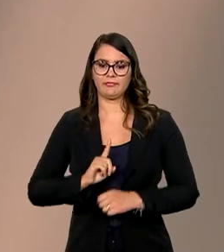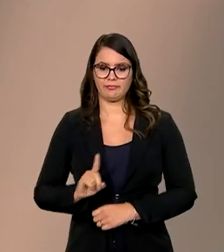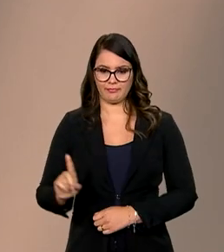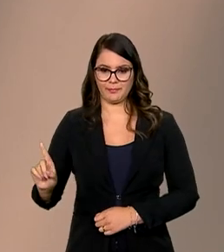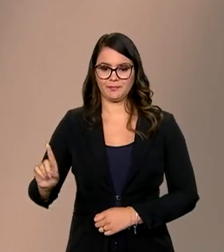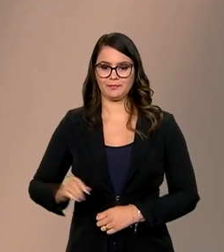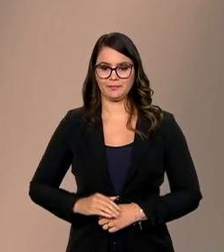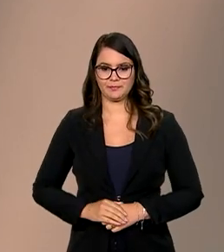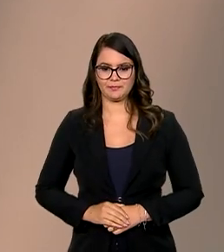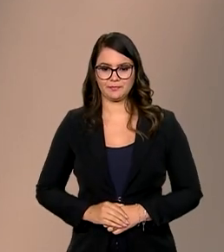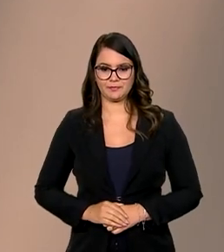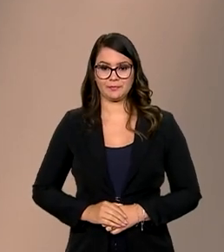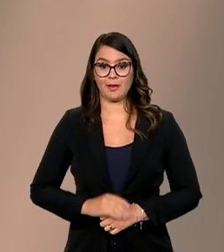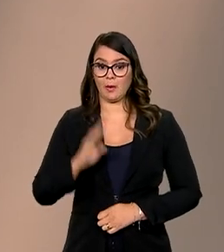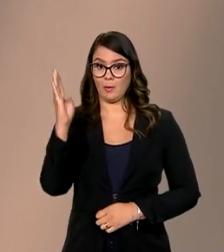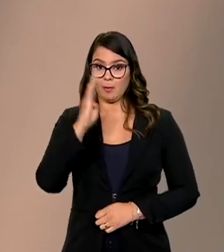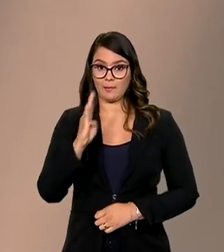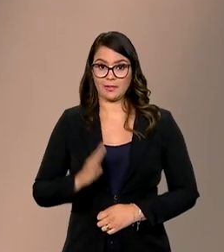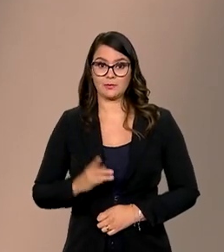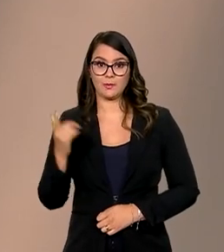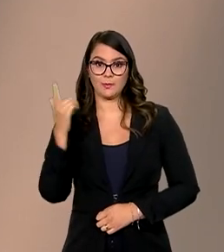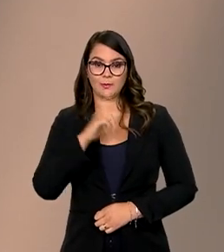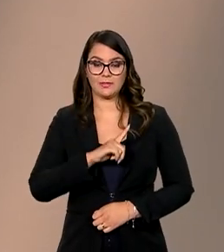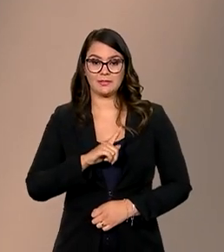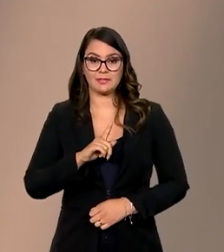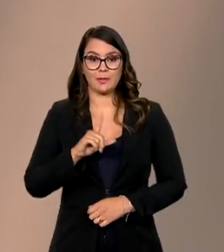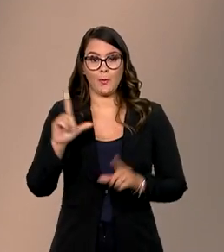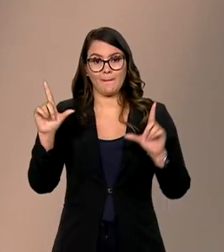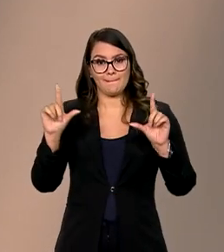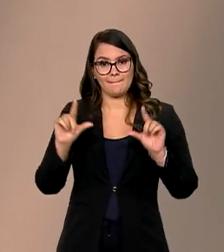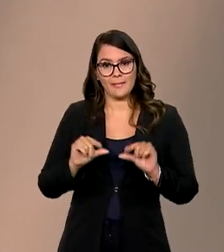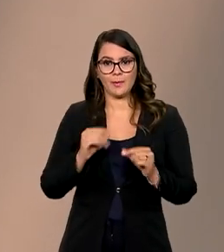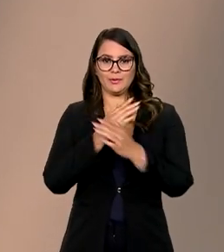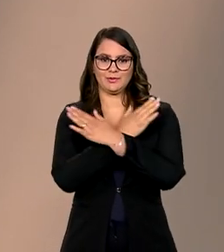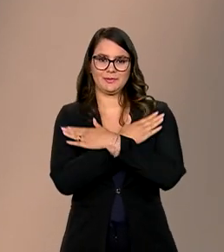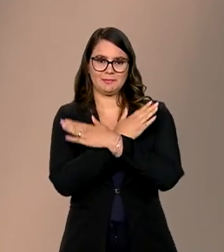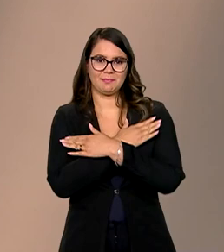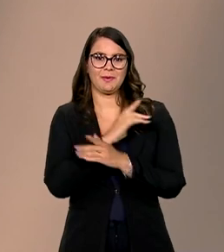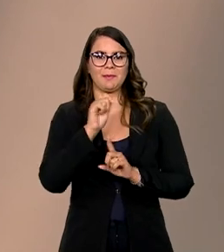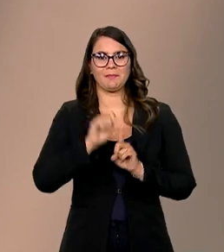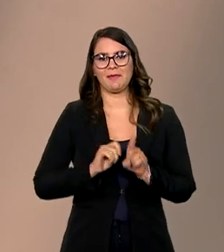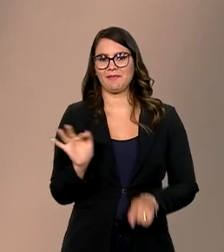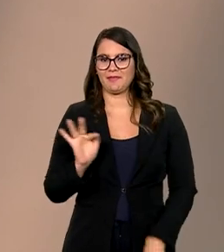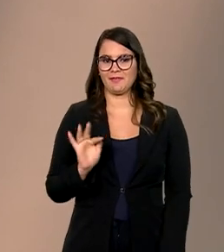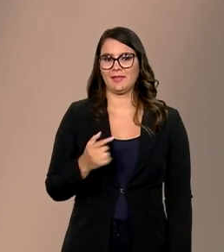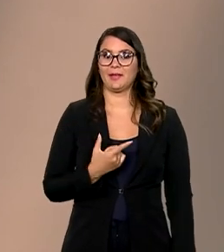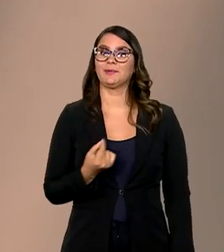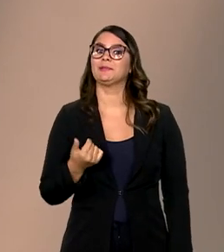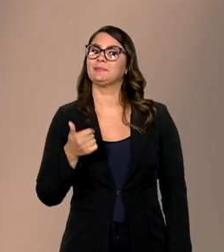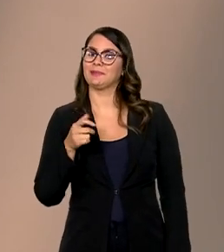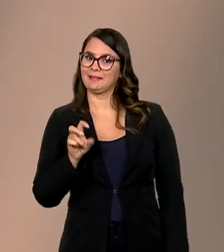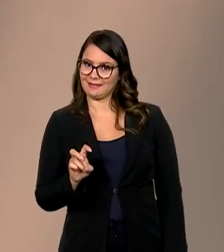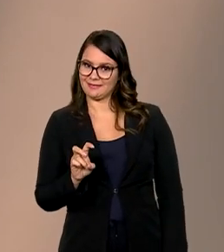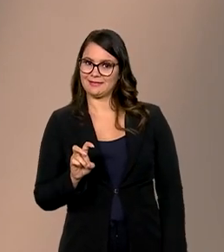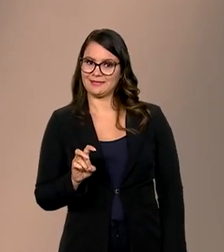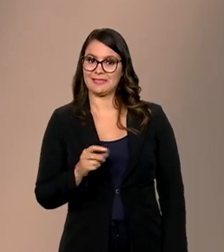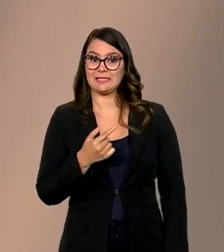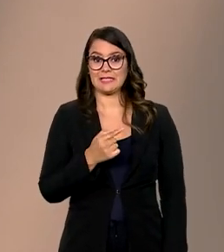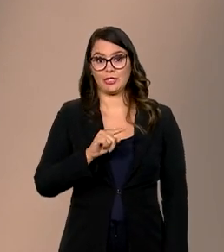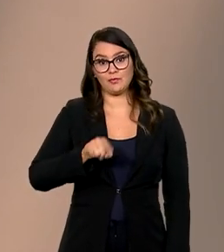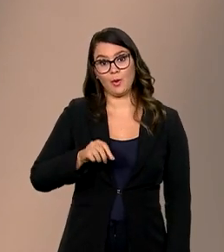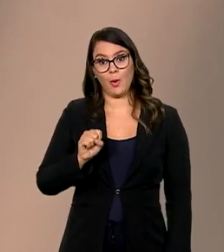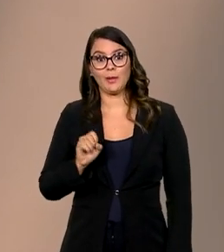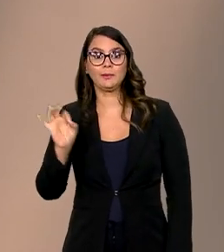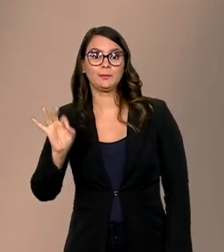O Brasil atingiu a menor taxa de desemprego no país desde fevereiro de 2015 e chegou a 7,8